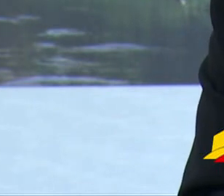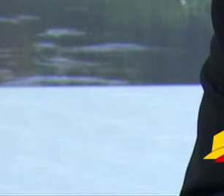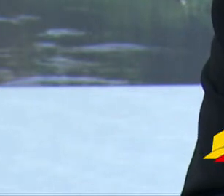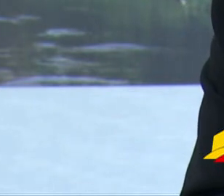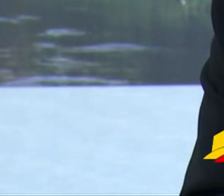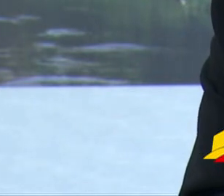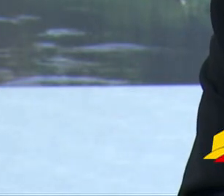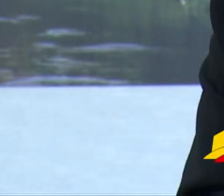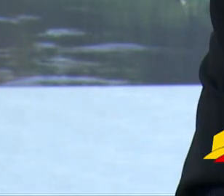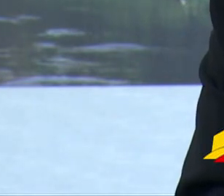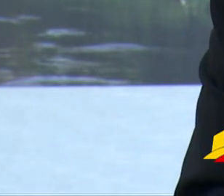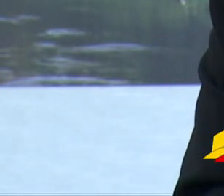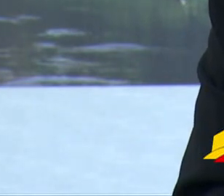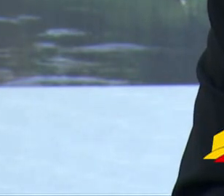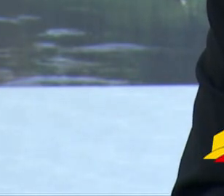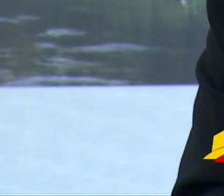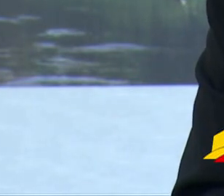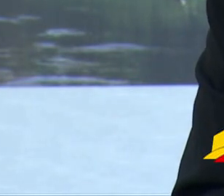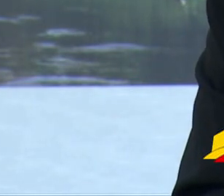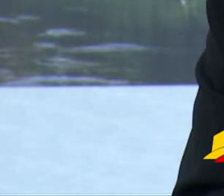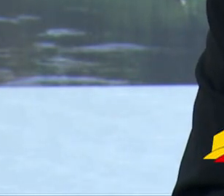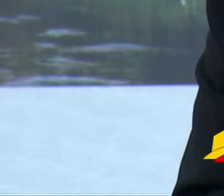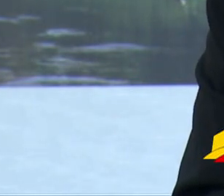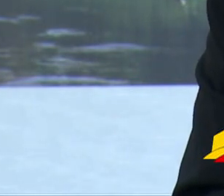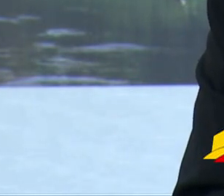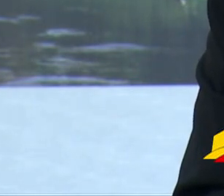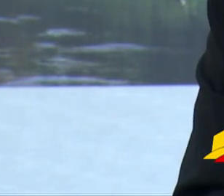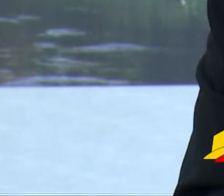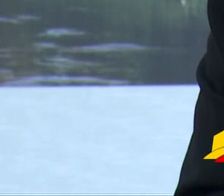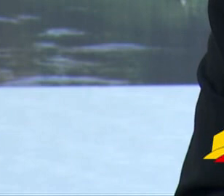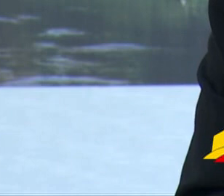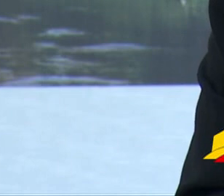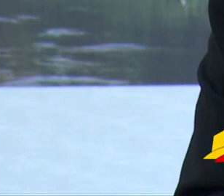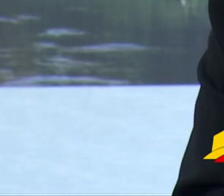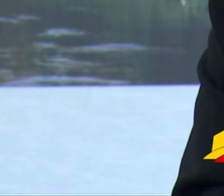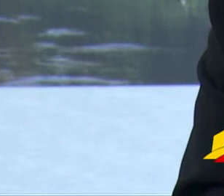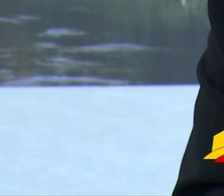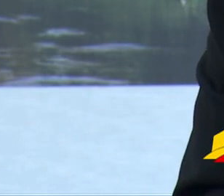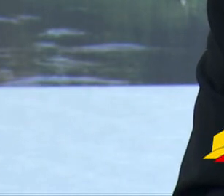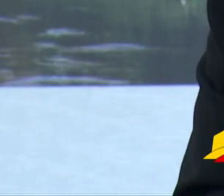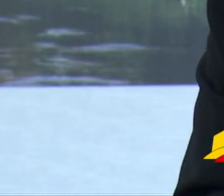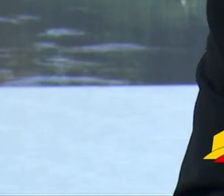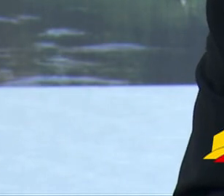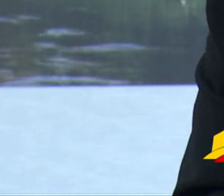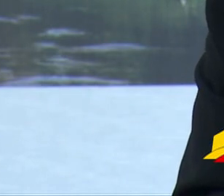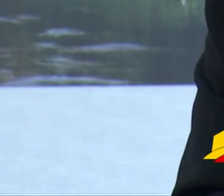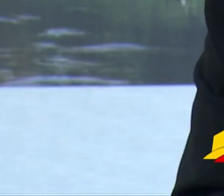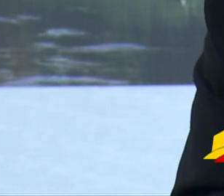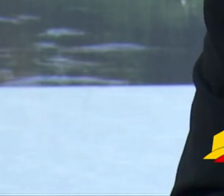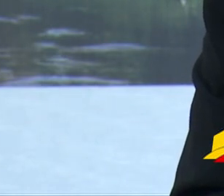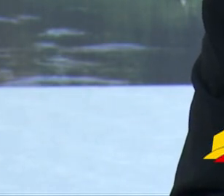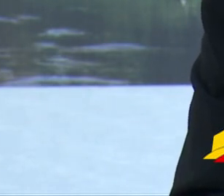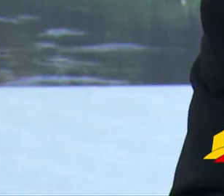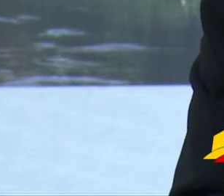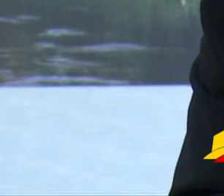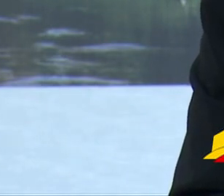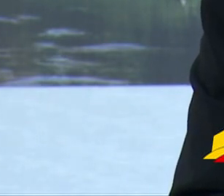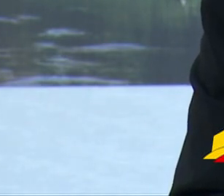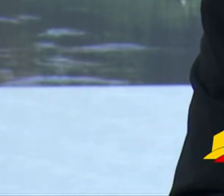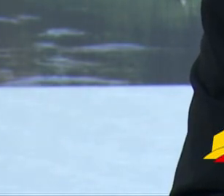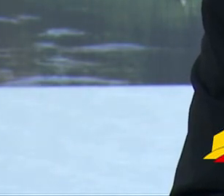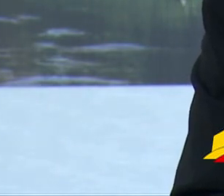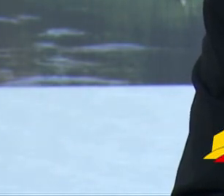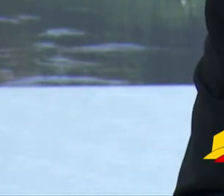a nossa autarquia, promover, a custo próprio e integralmente, a individualização de hidrômetros nas unidades